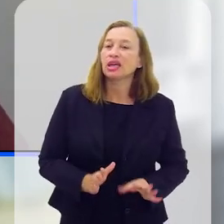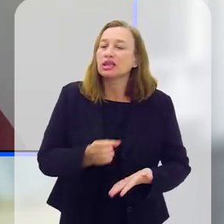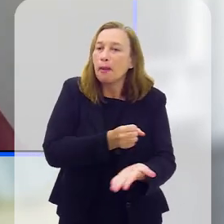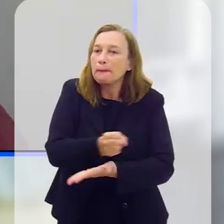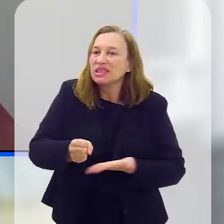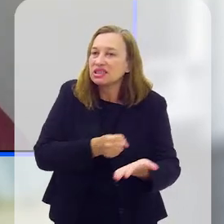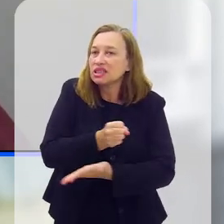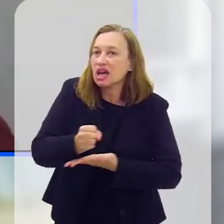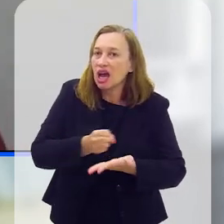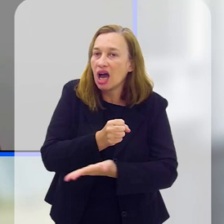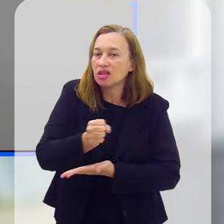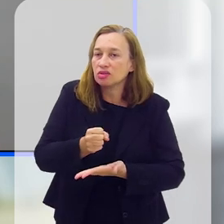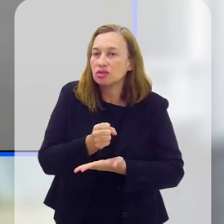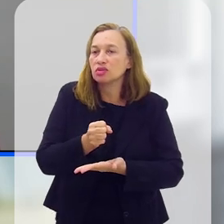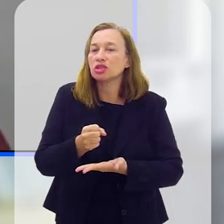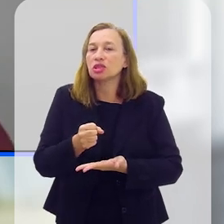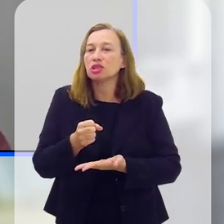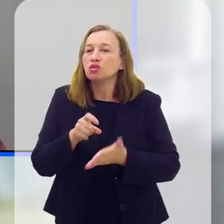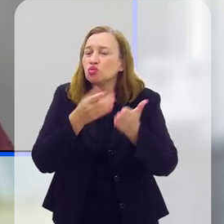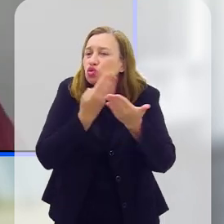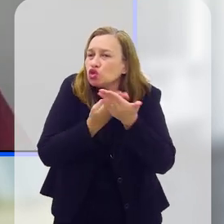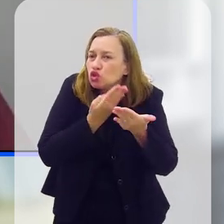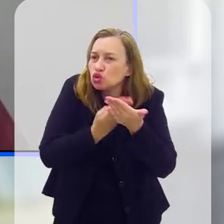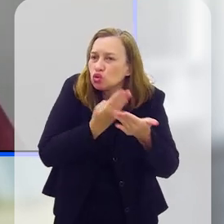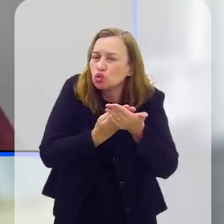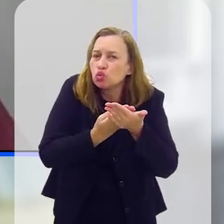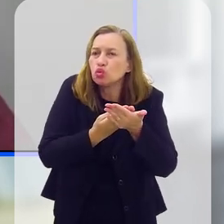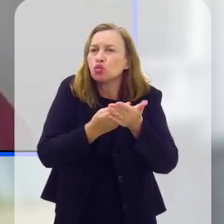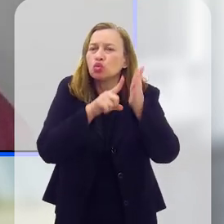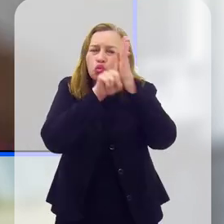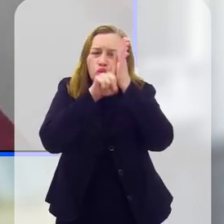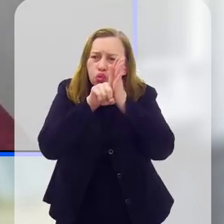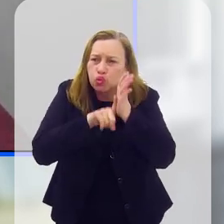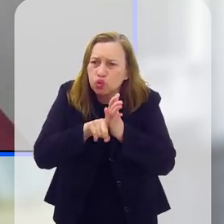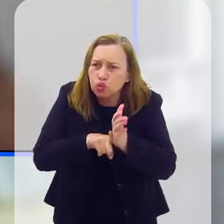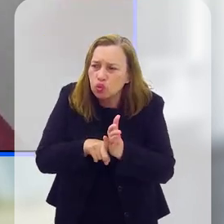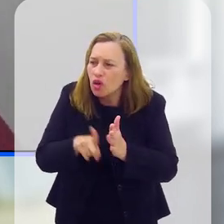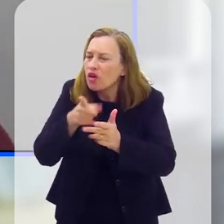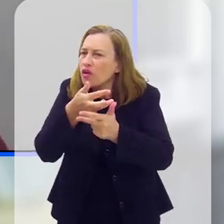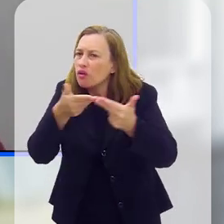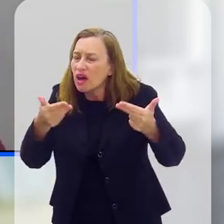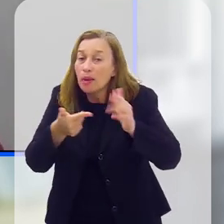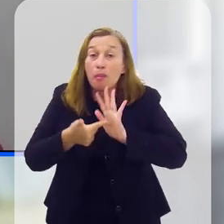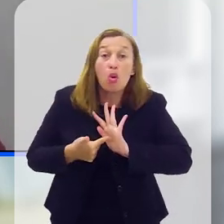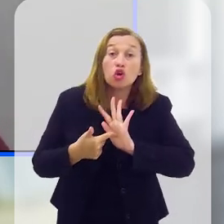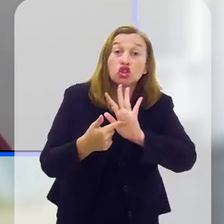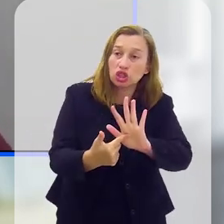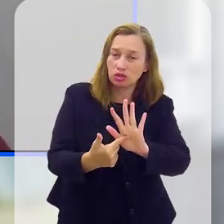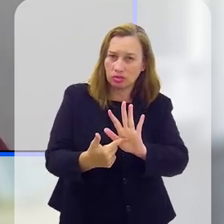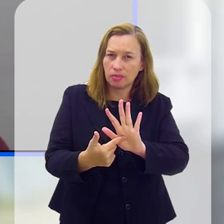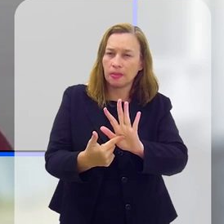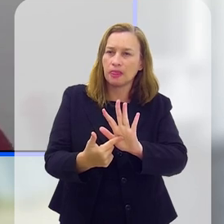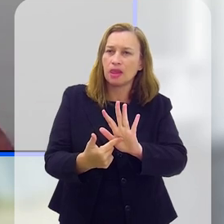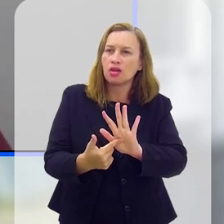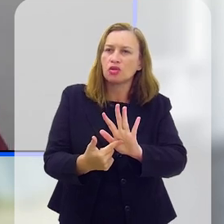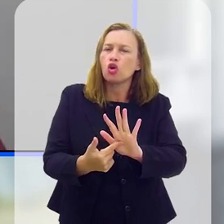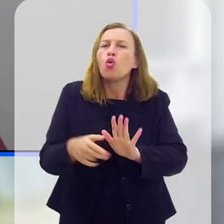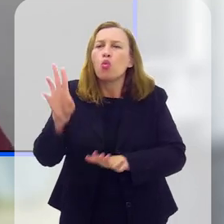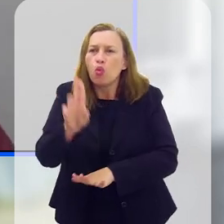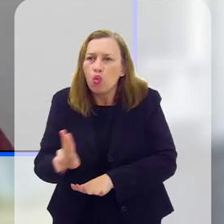menor dúvida, isso está baseado em evidências, nós temos pesquisas e mais pesquisas mostrando